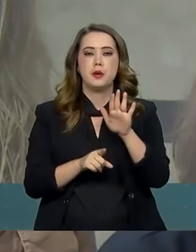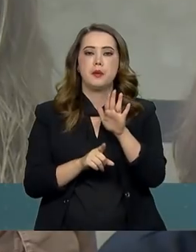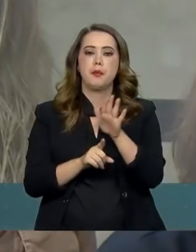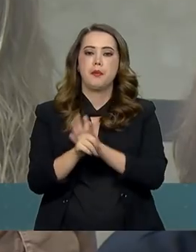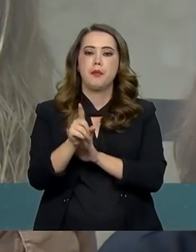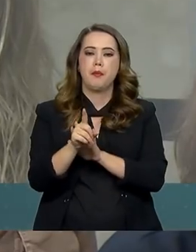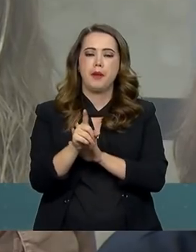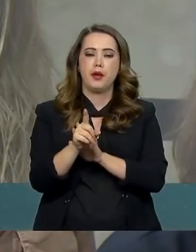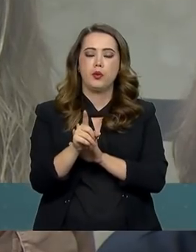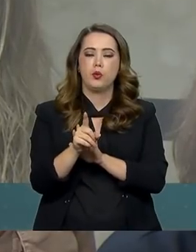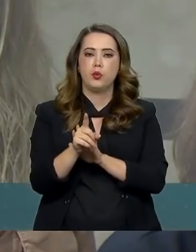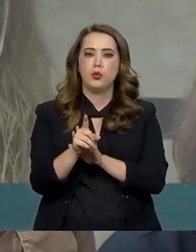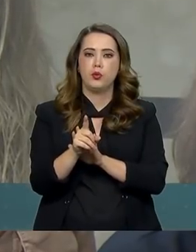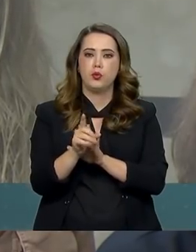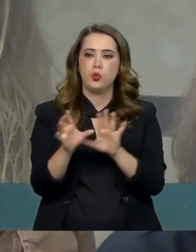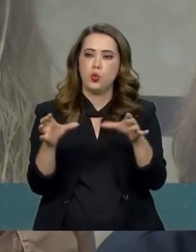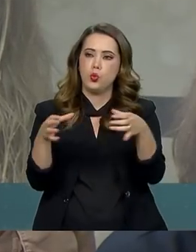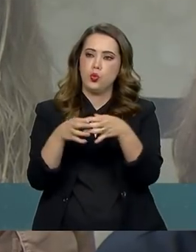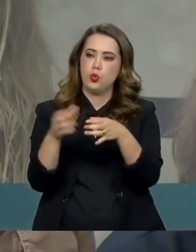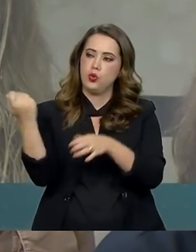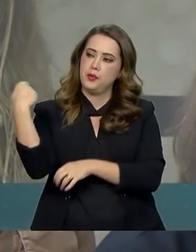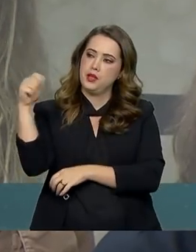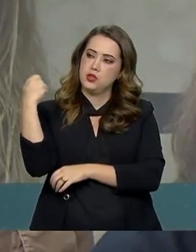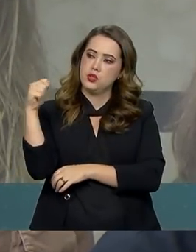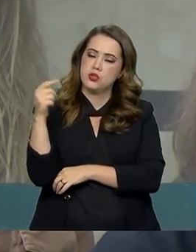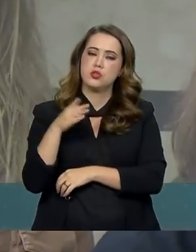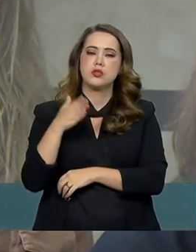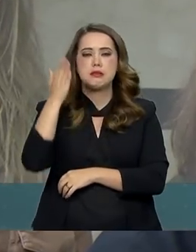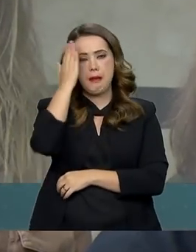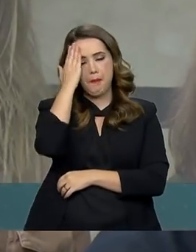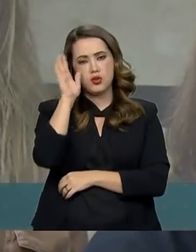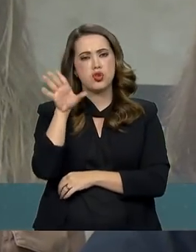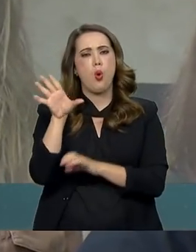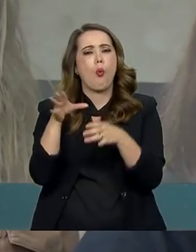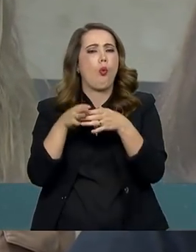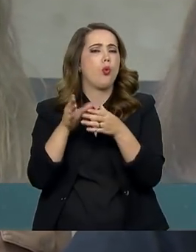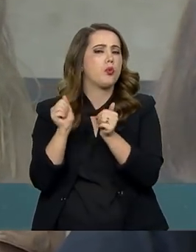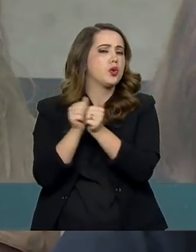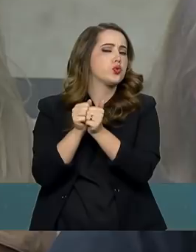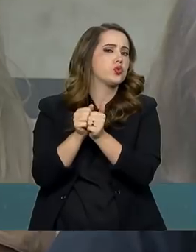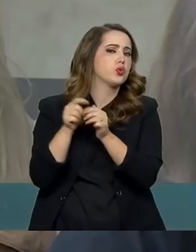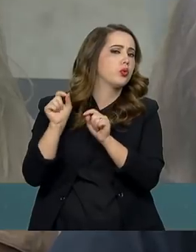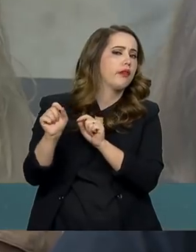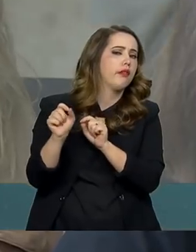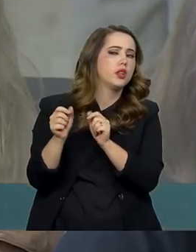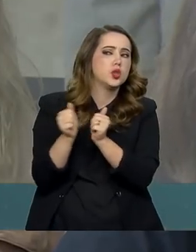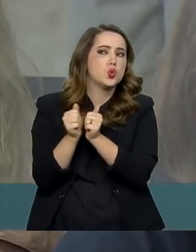viagem para a Argentina, se senhor tivesse essa informação para nos adiantar.